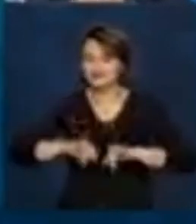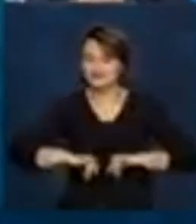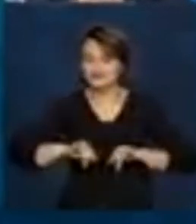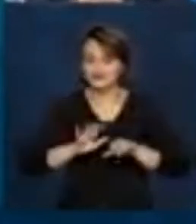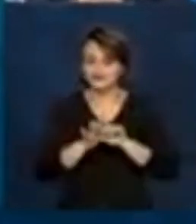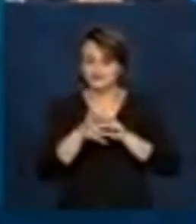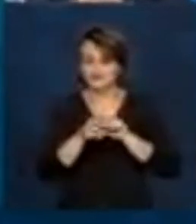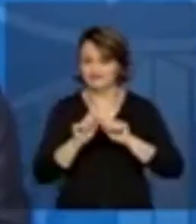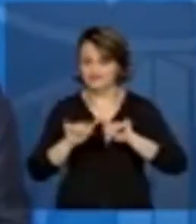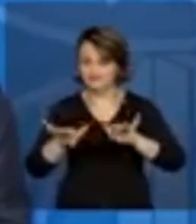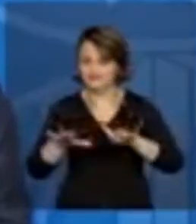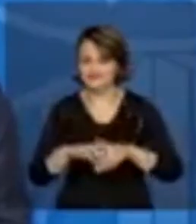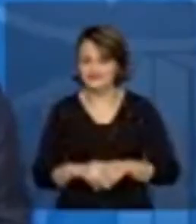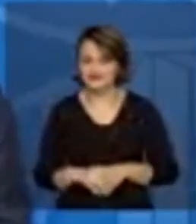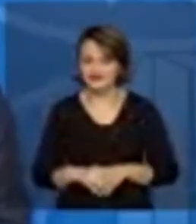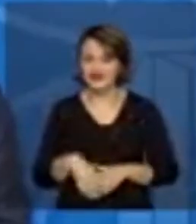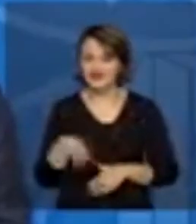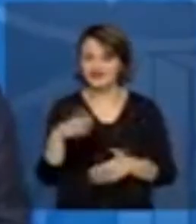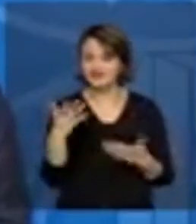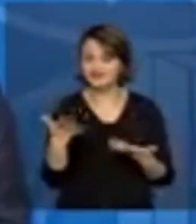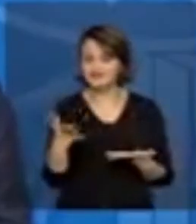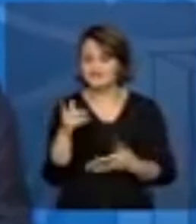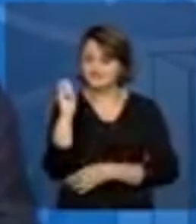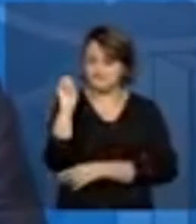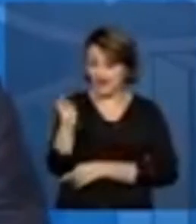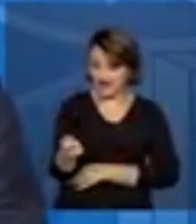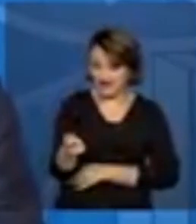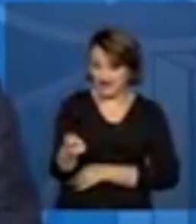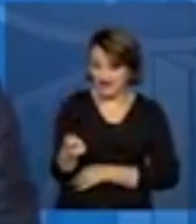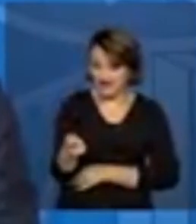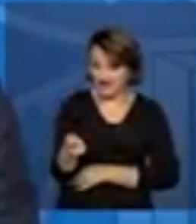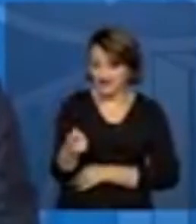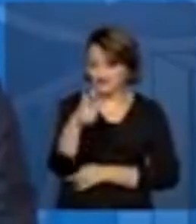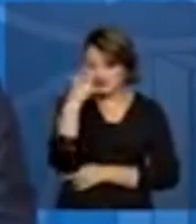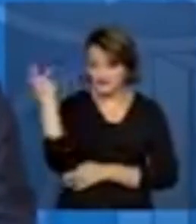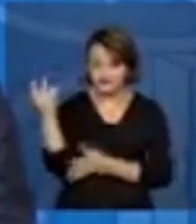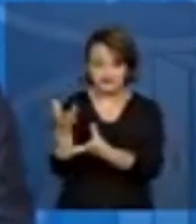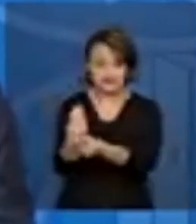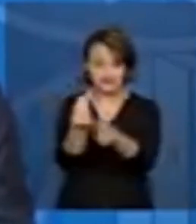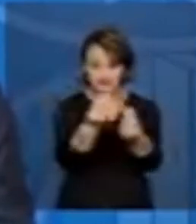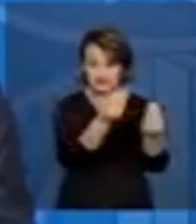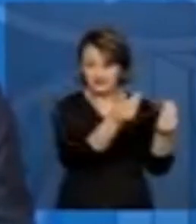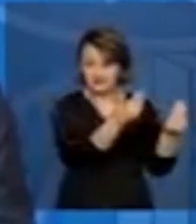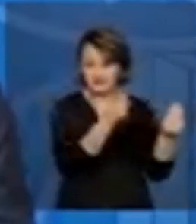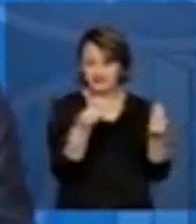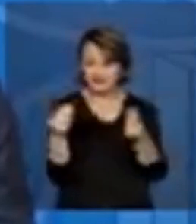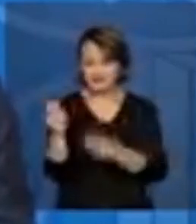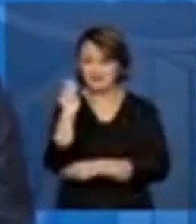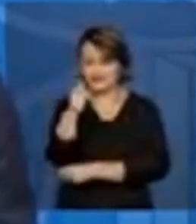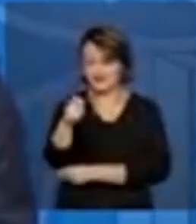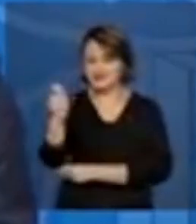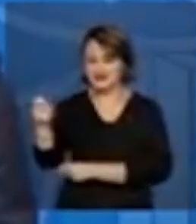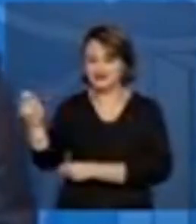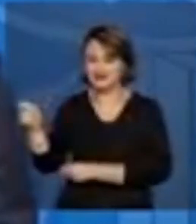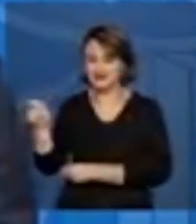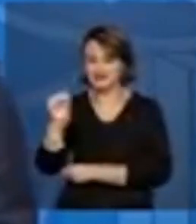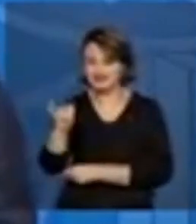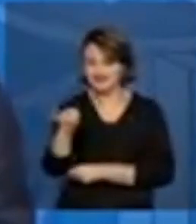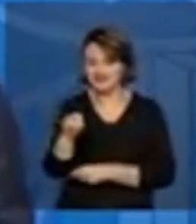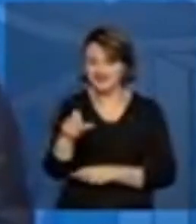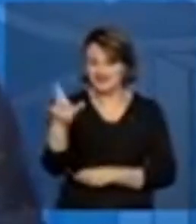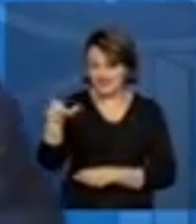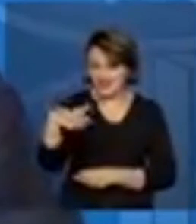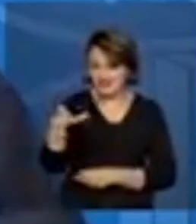impraticável pagar tantas dezenas de milhões de pessoas sem que